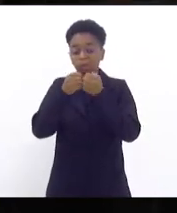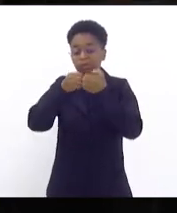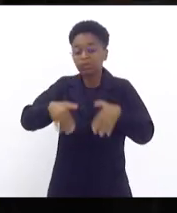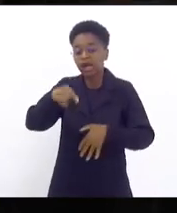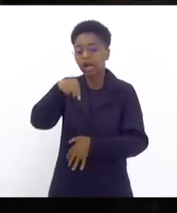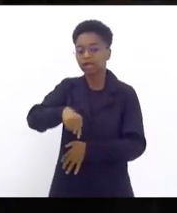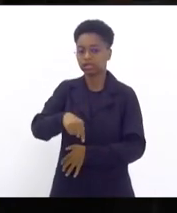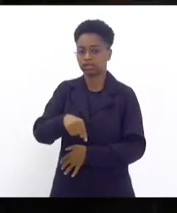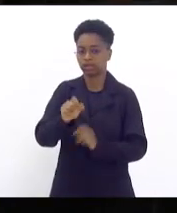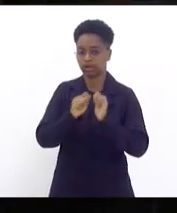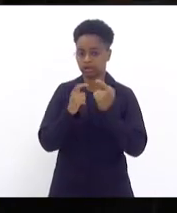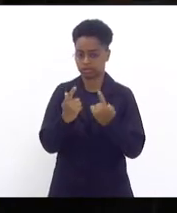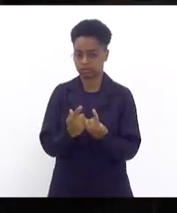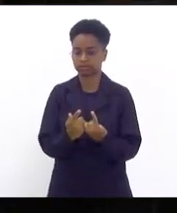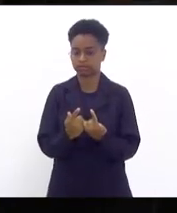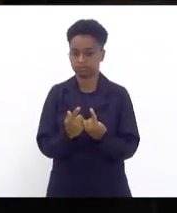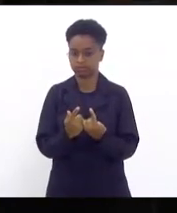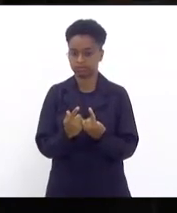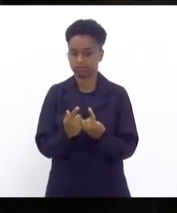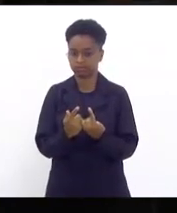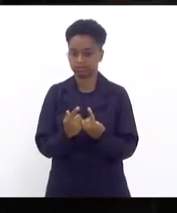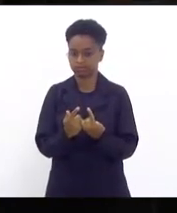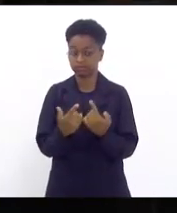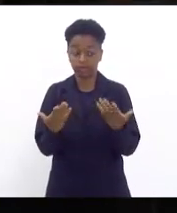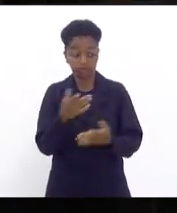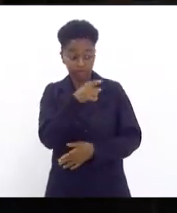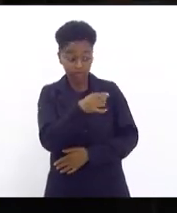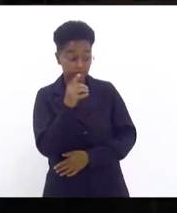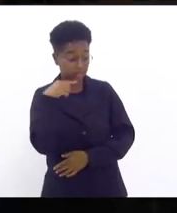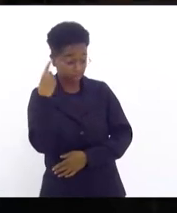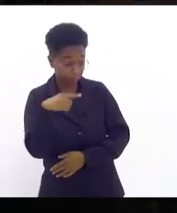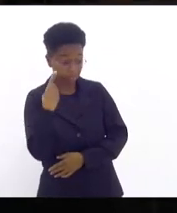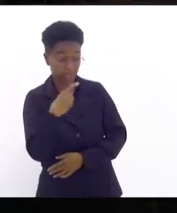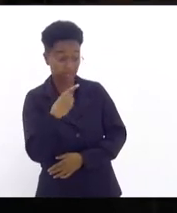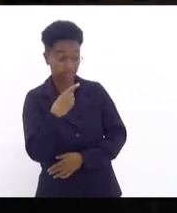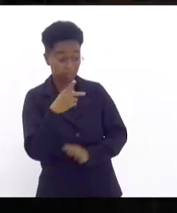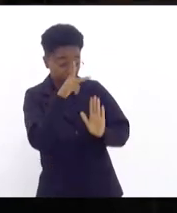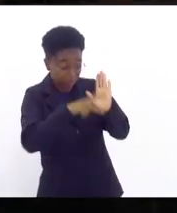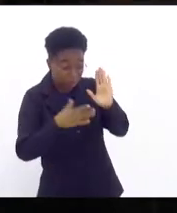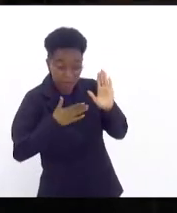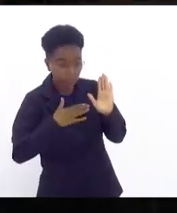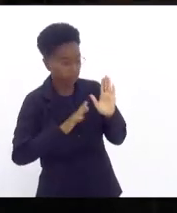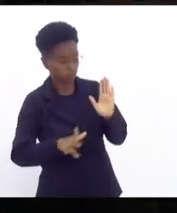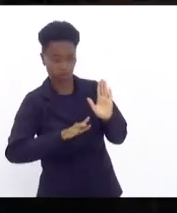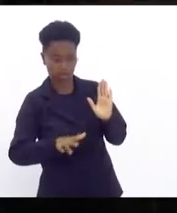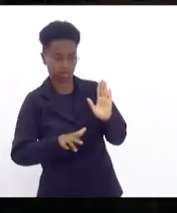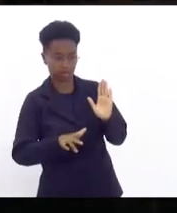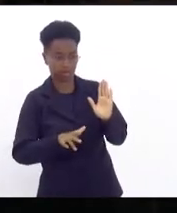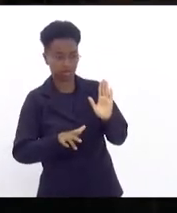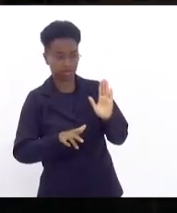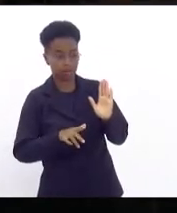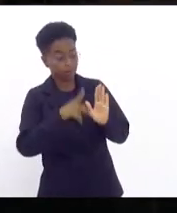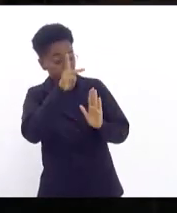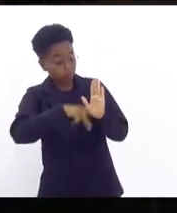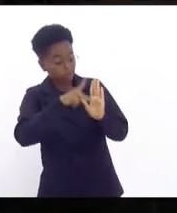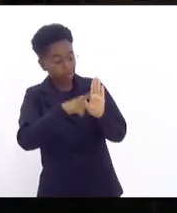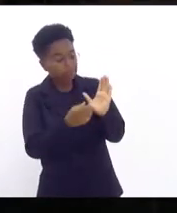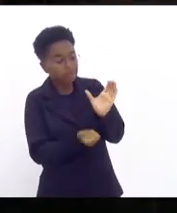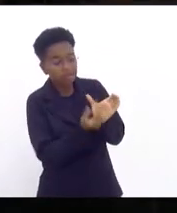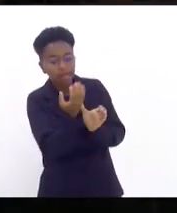casa. Deputado, esse projeto não é meu. Esse projeto foi formulado por dezenas de